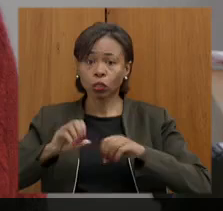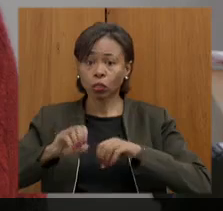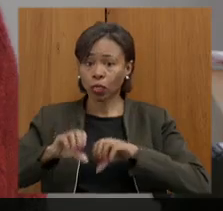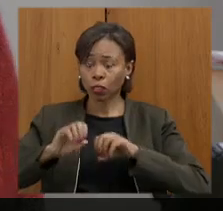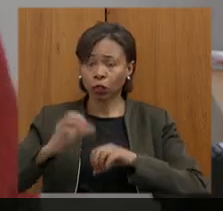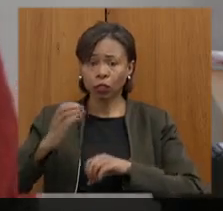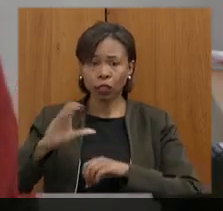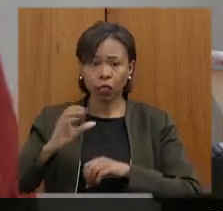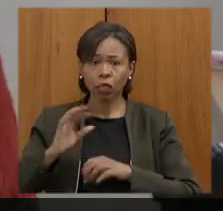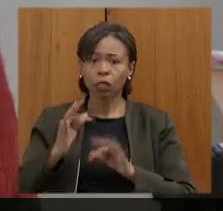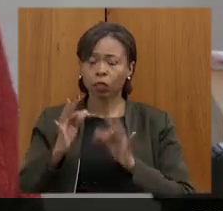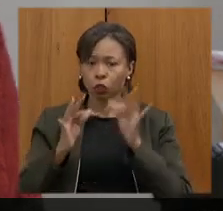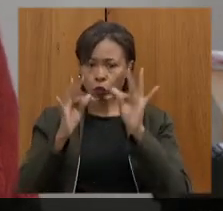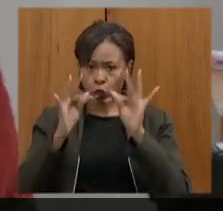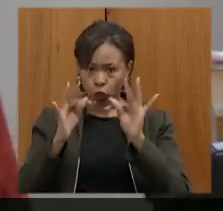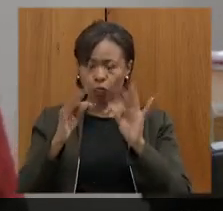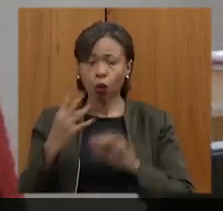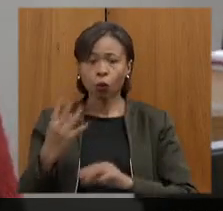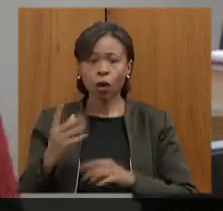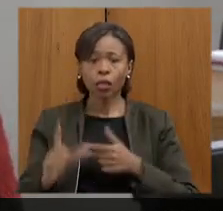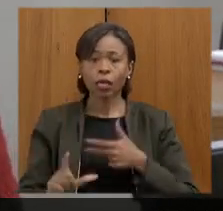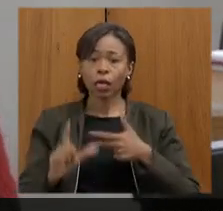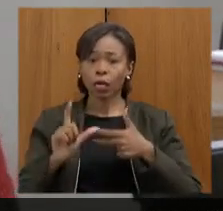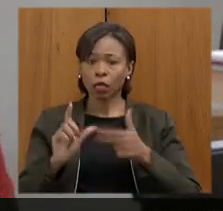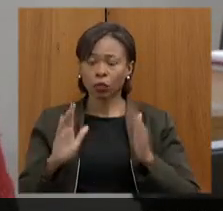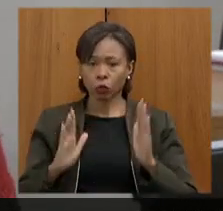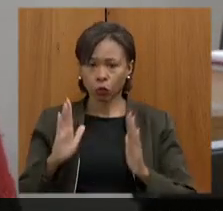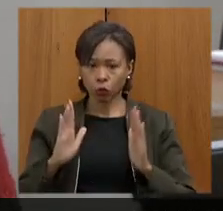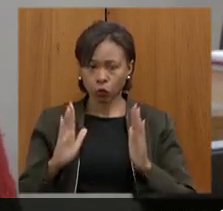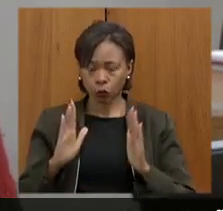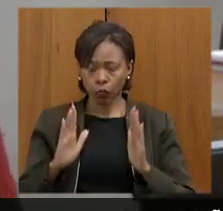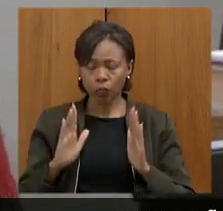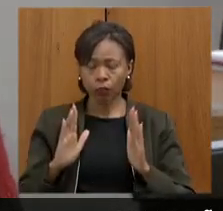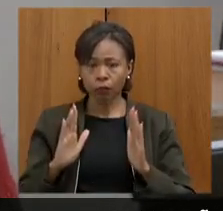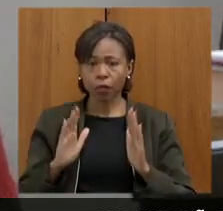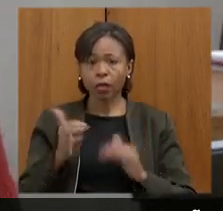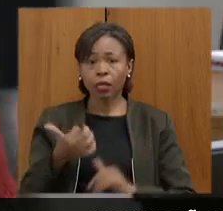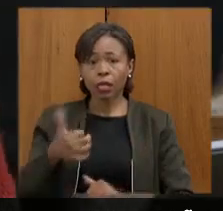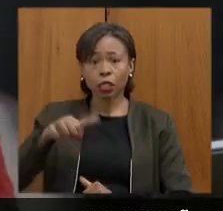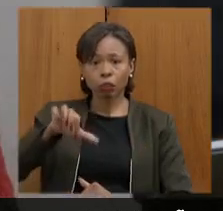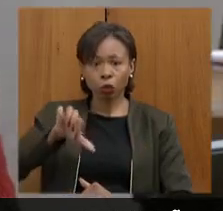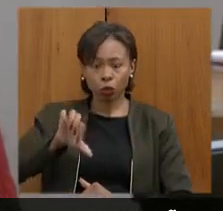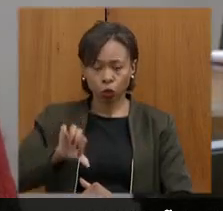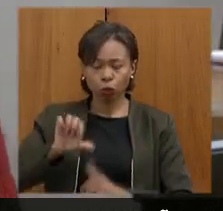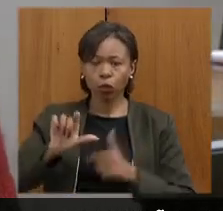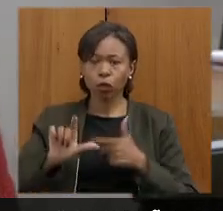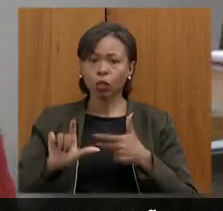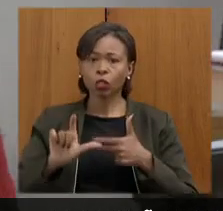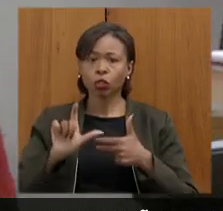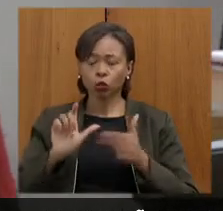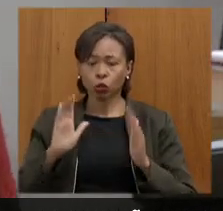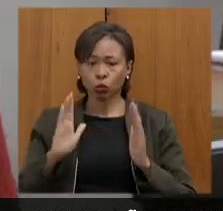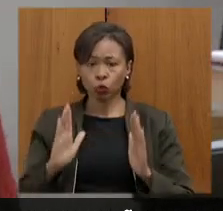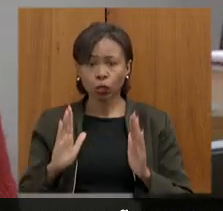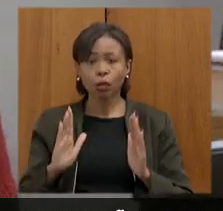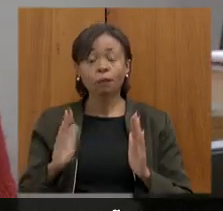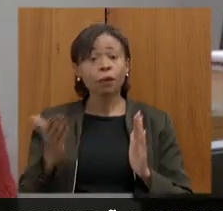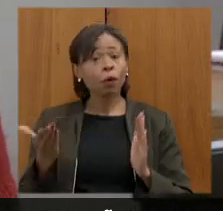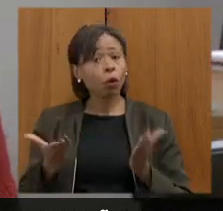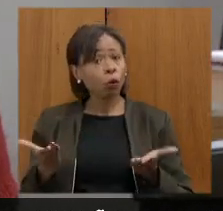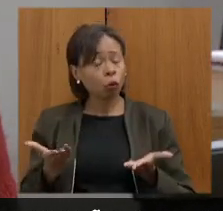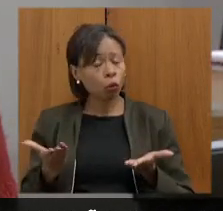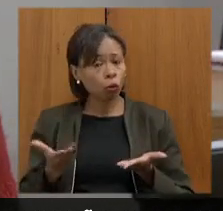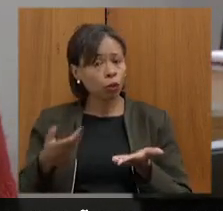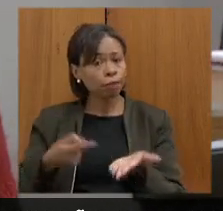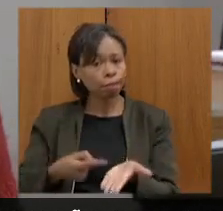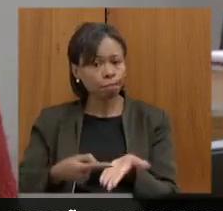da quarta sessão legislativa ordinária da 19ª legislatura. Nessa reunião, tem como convidada